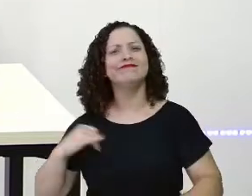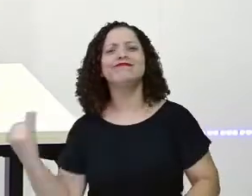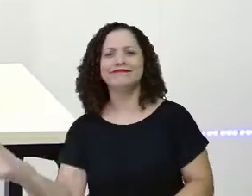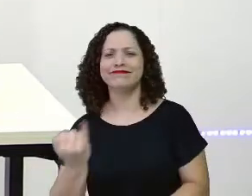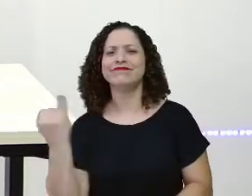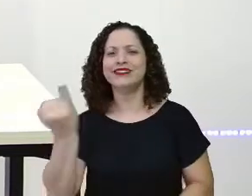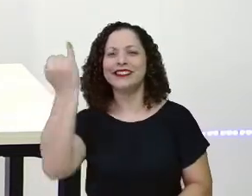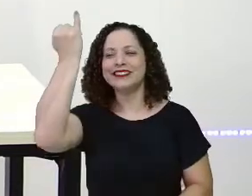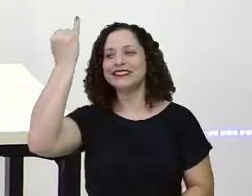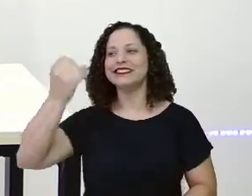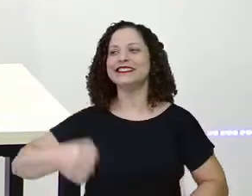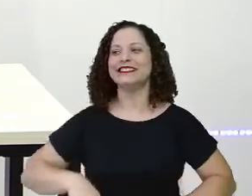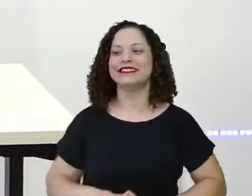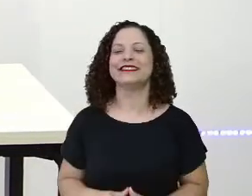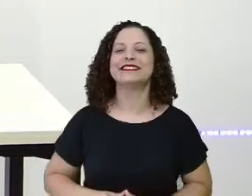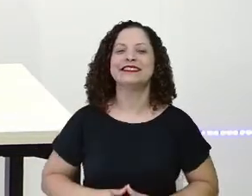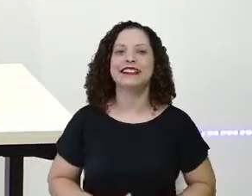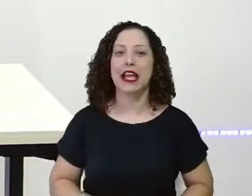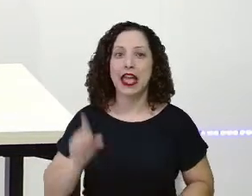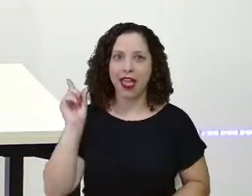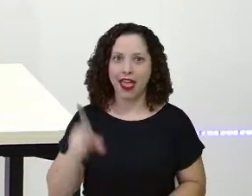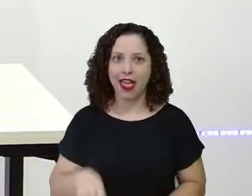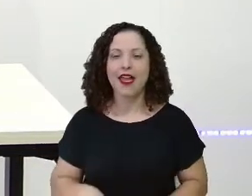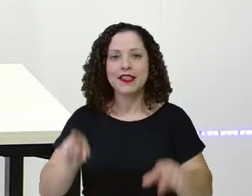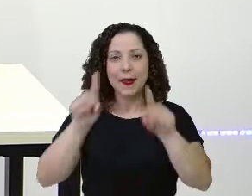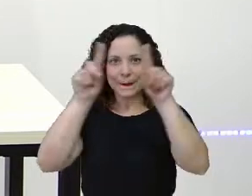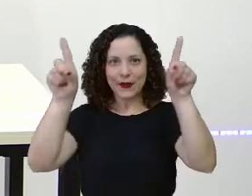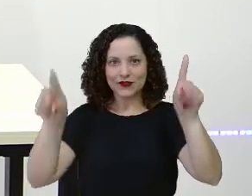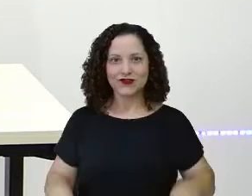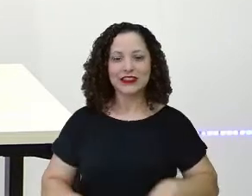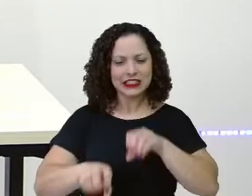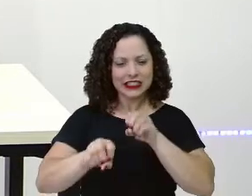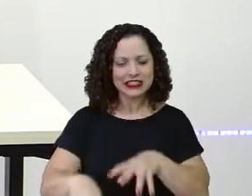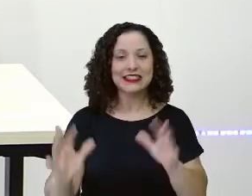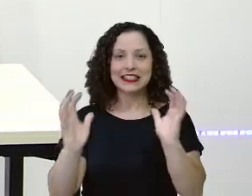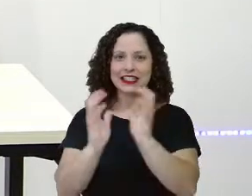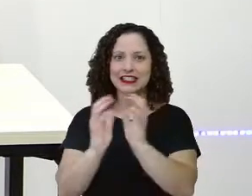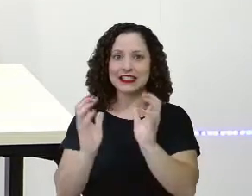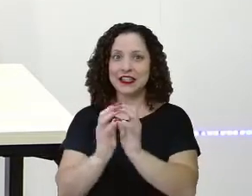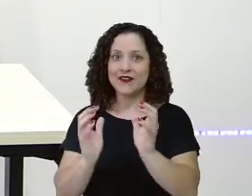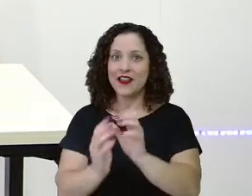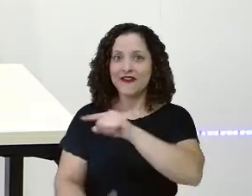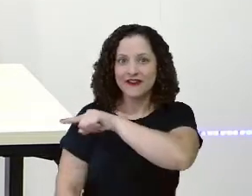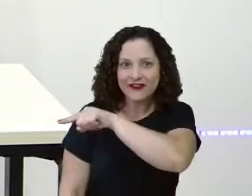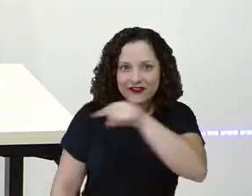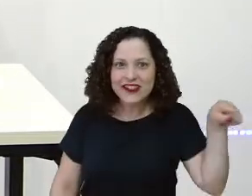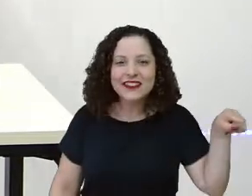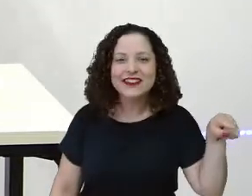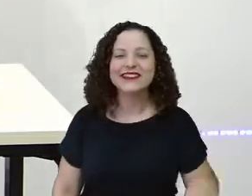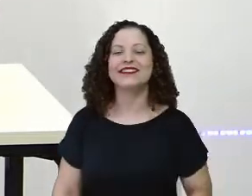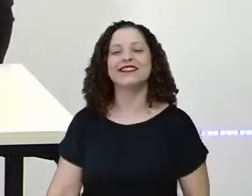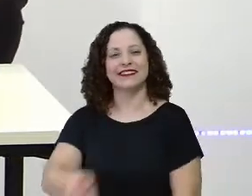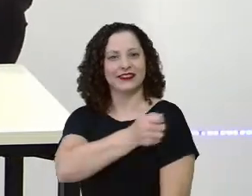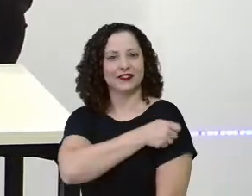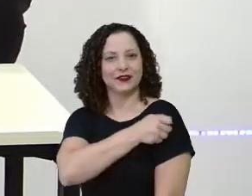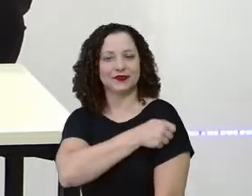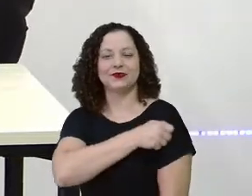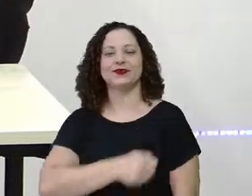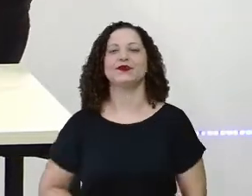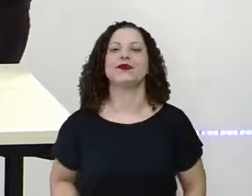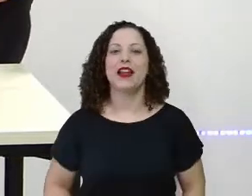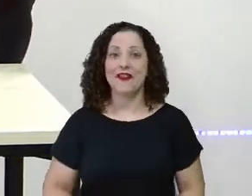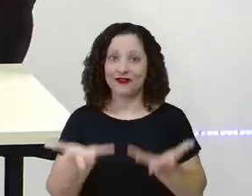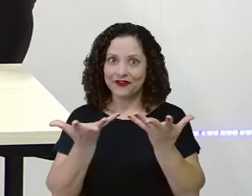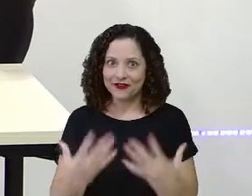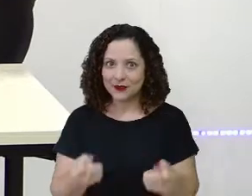o Educa Recife, sabia? O Educa Recife foi pensado para você! Você e para os seus estudantes! Então, vamos lá